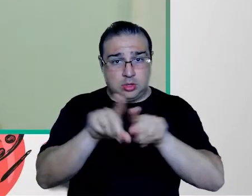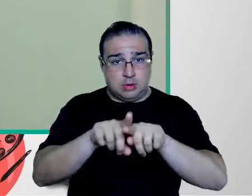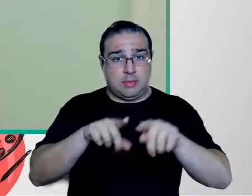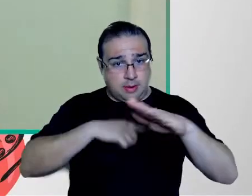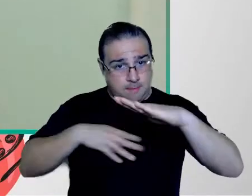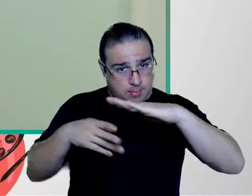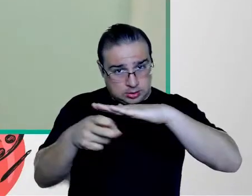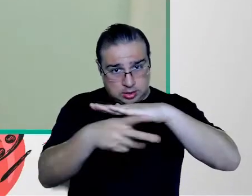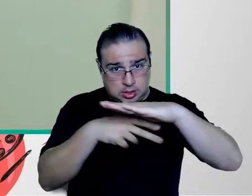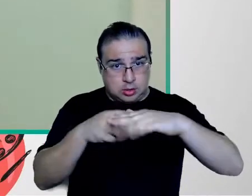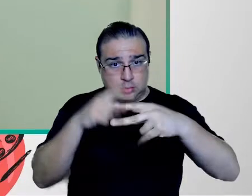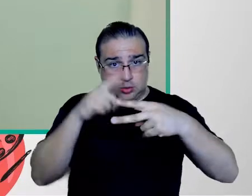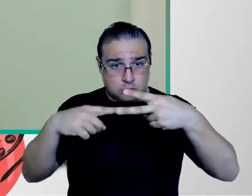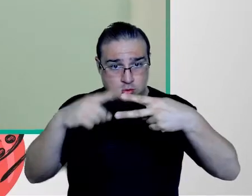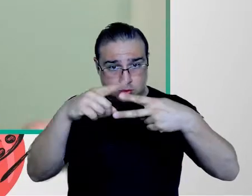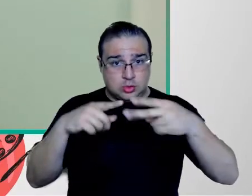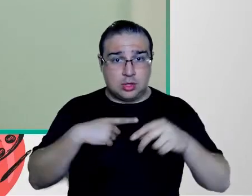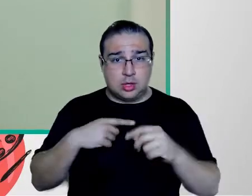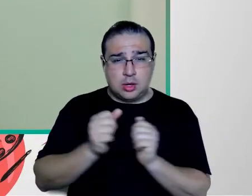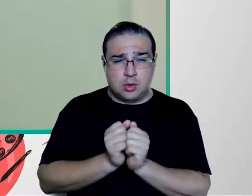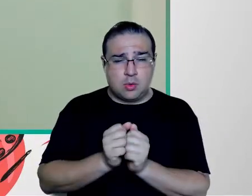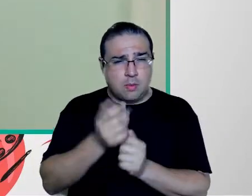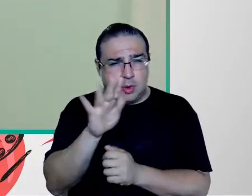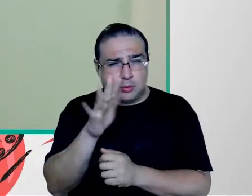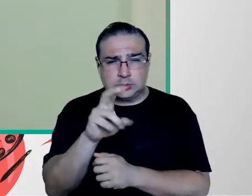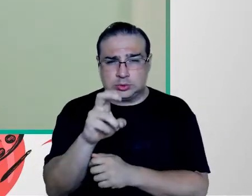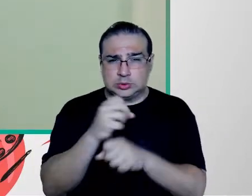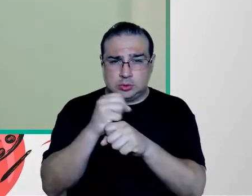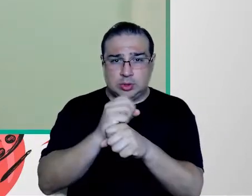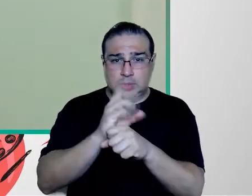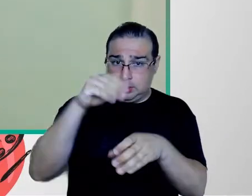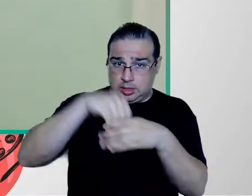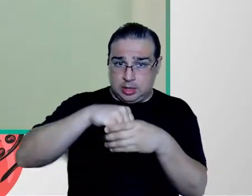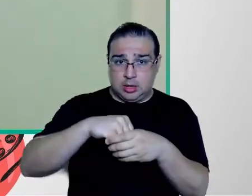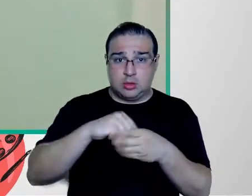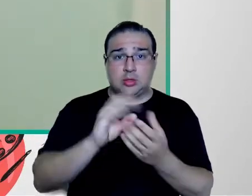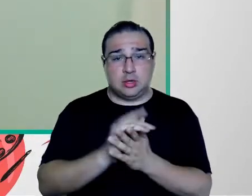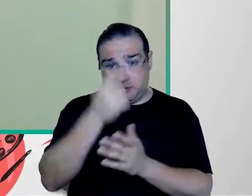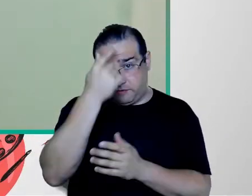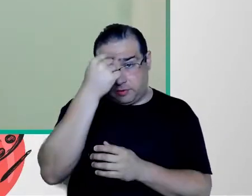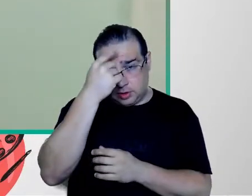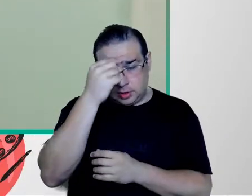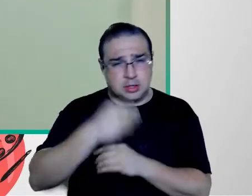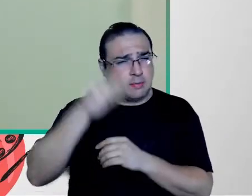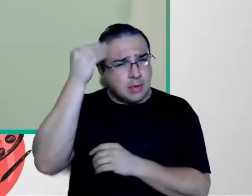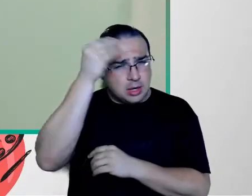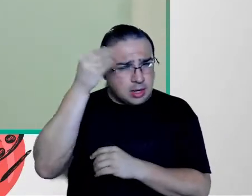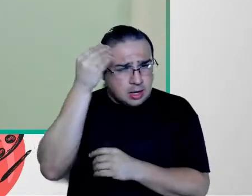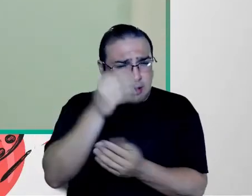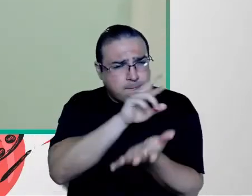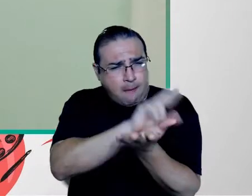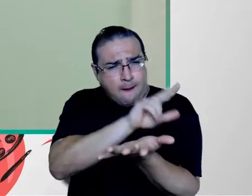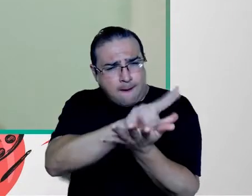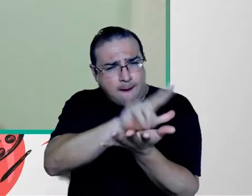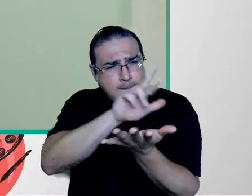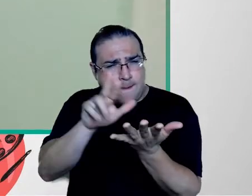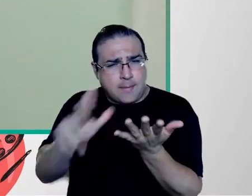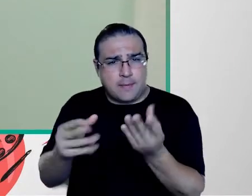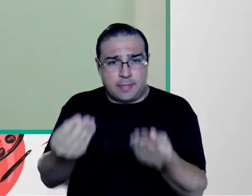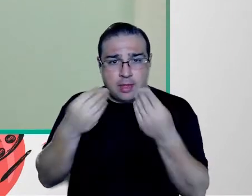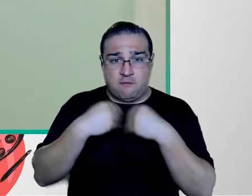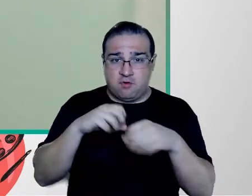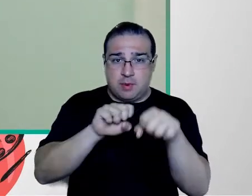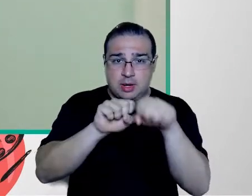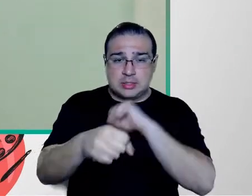bacharelado. Nesses quase cinco anos dentro da universidade, eu pude ter uma experiência muito diversificada, tanto na minha